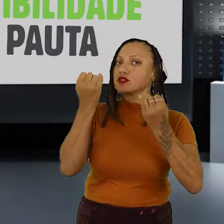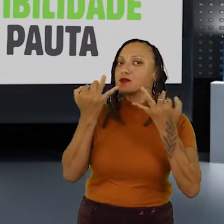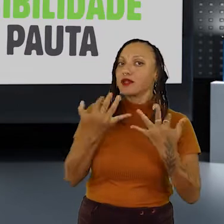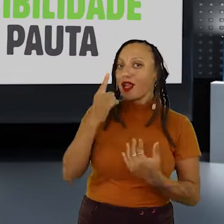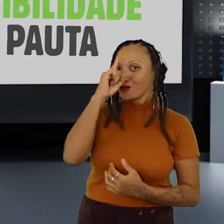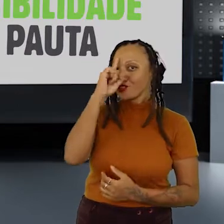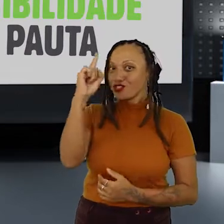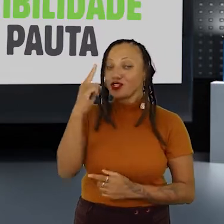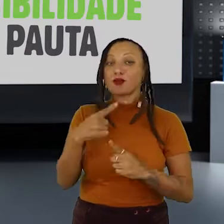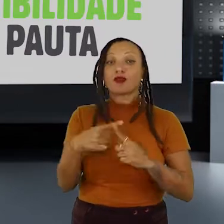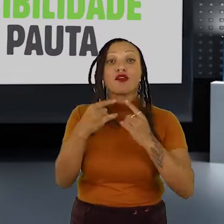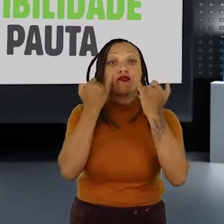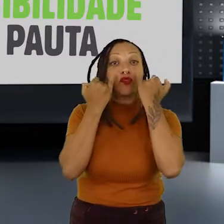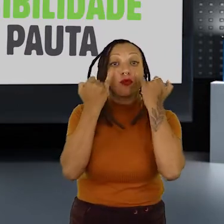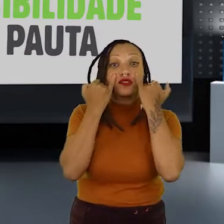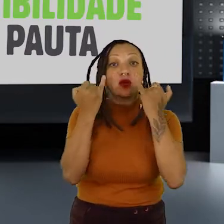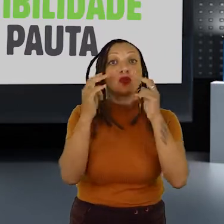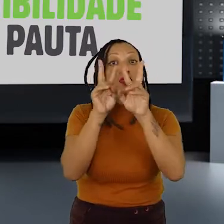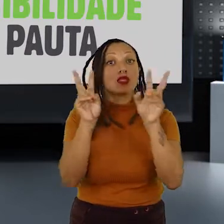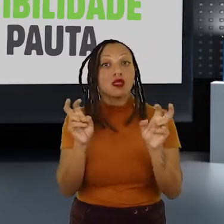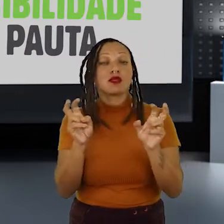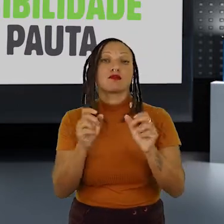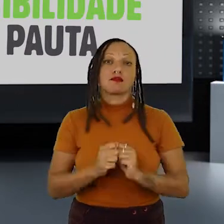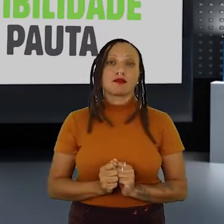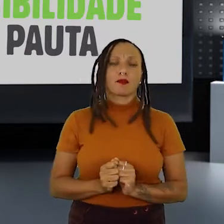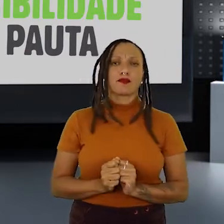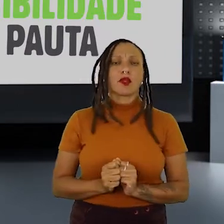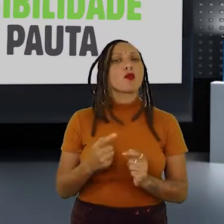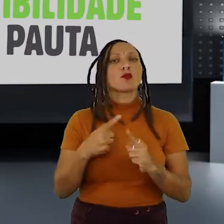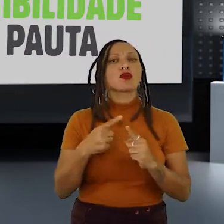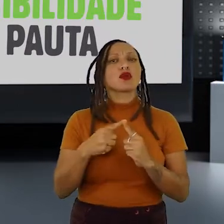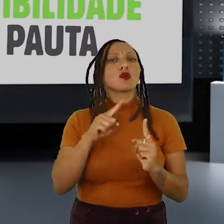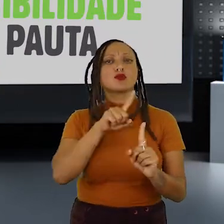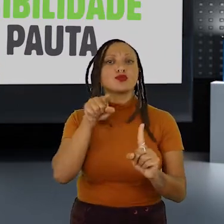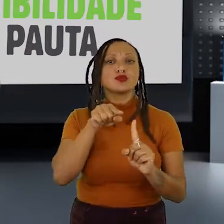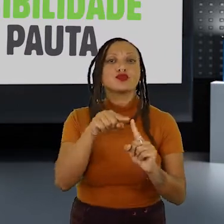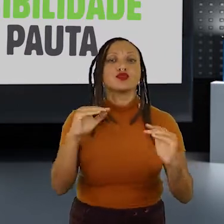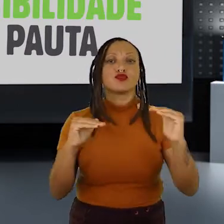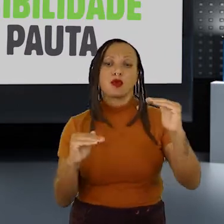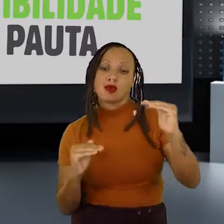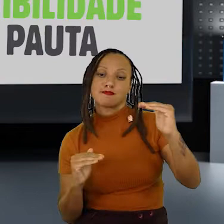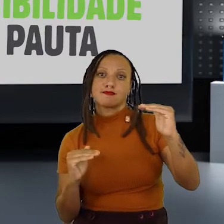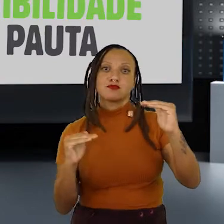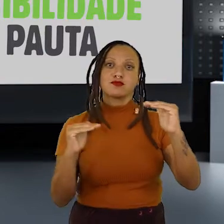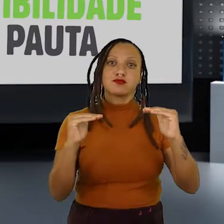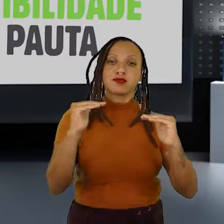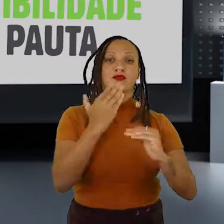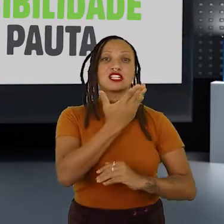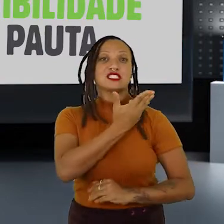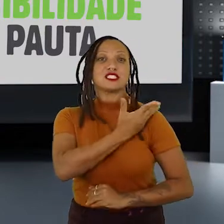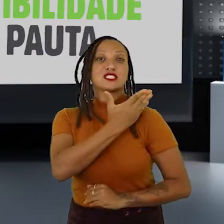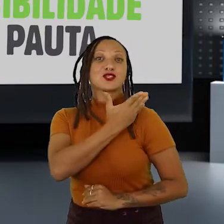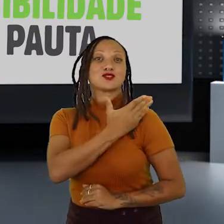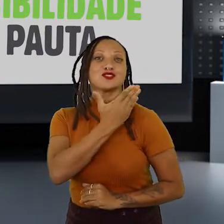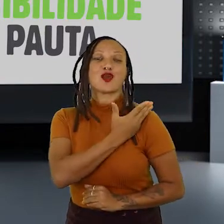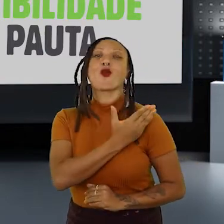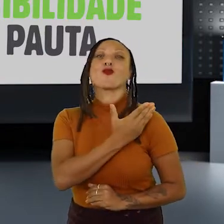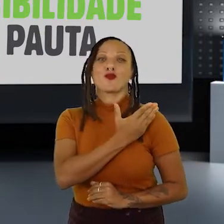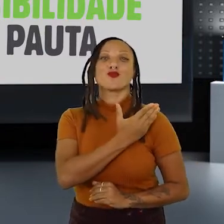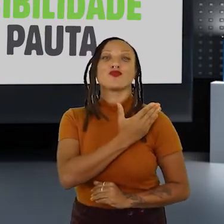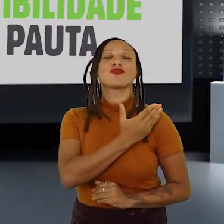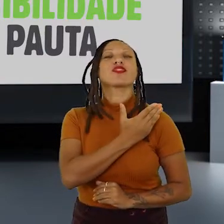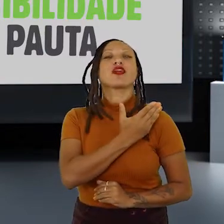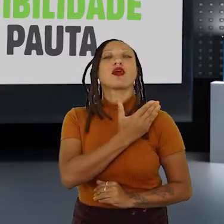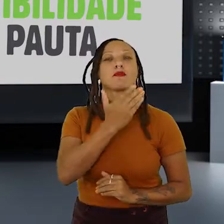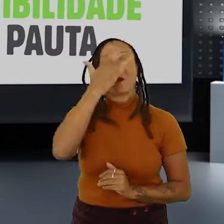informações sobre o tema, visando, é claro, reduzir a desigualdade e a discriminação contra os indivíduos que têm o